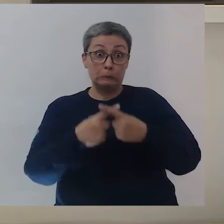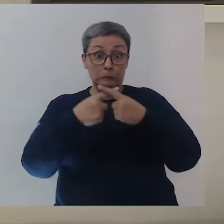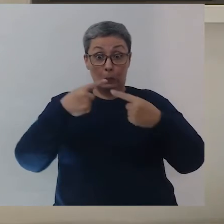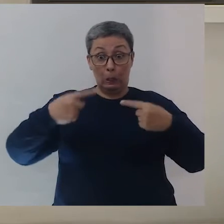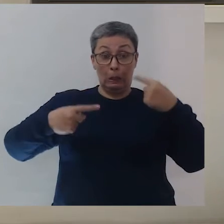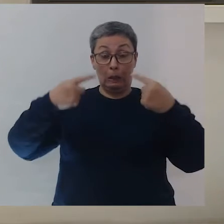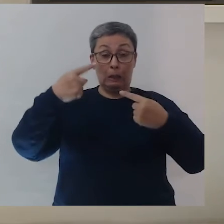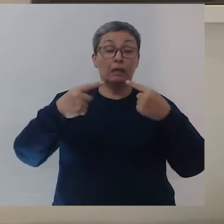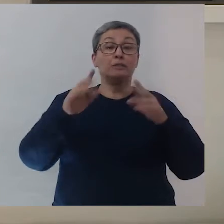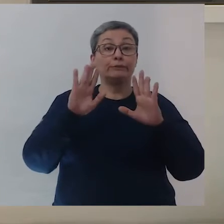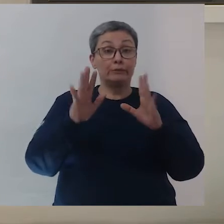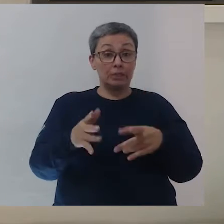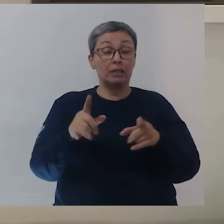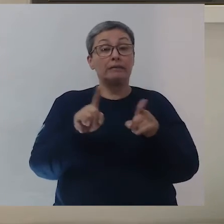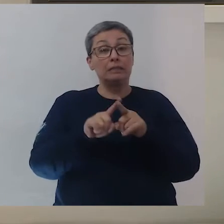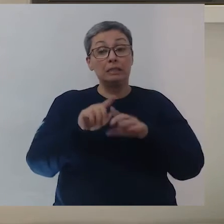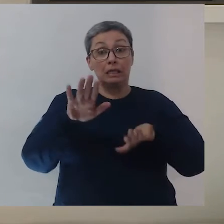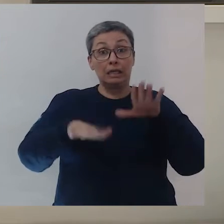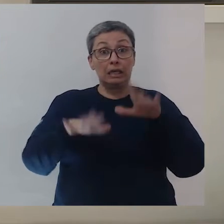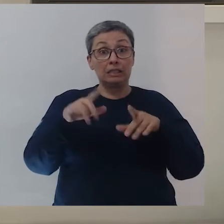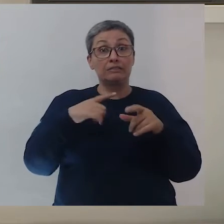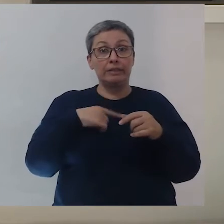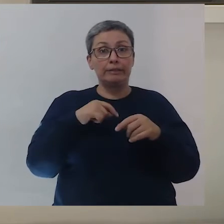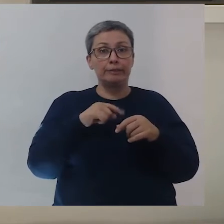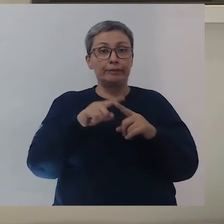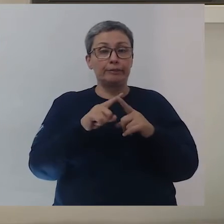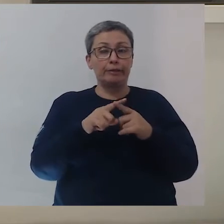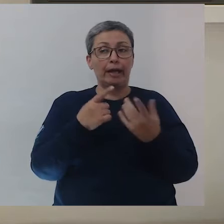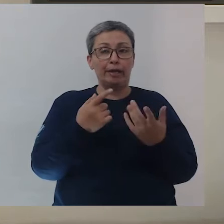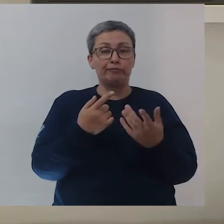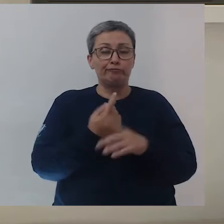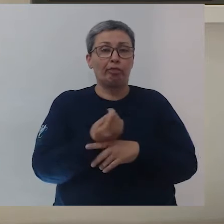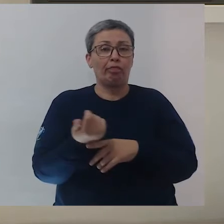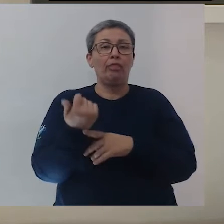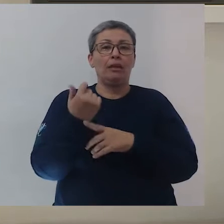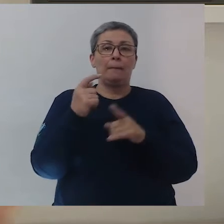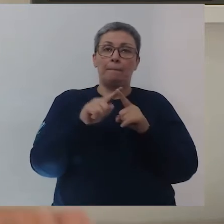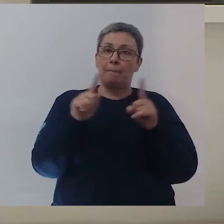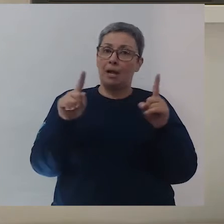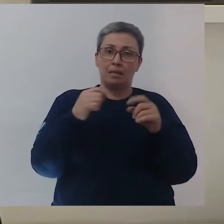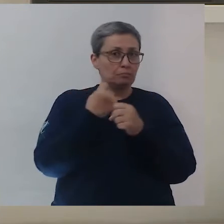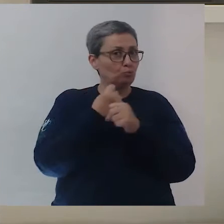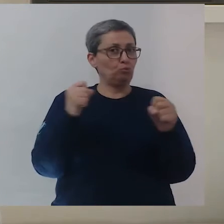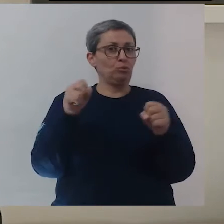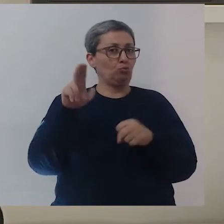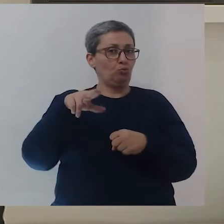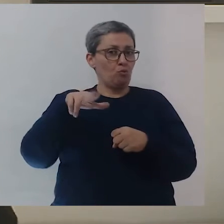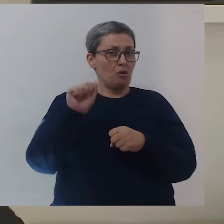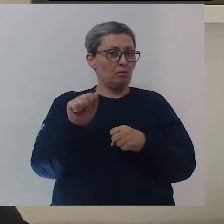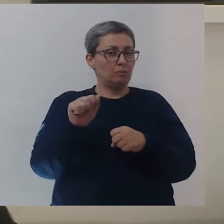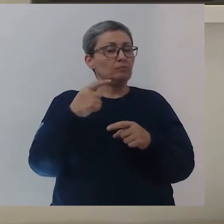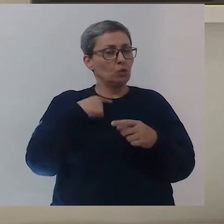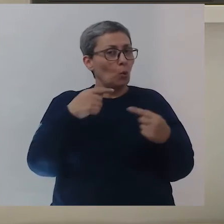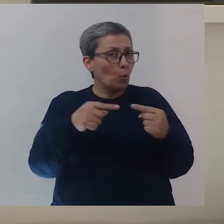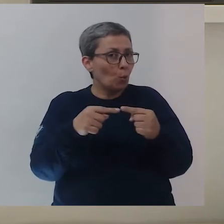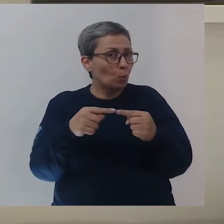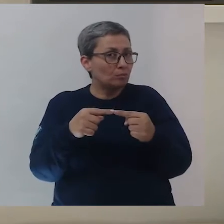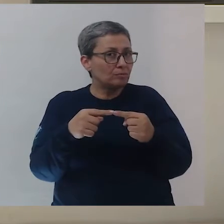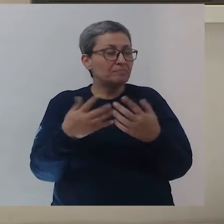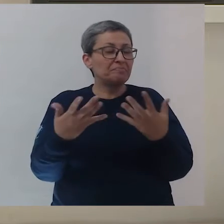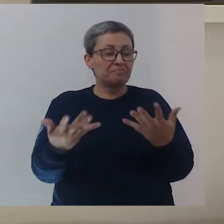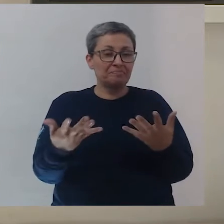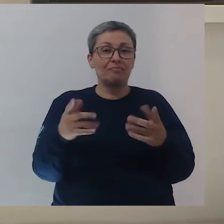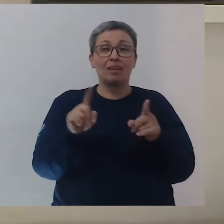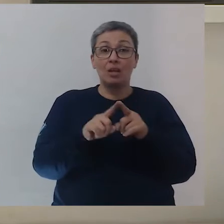a gente já viu, às vezes é bem desleal. E é desleal, mas não é impossível. Não é verdade? Vocês concordam?